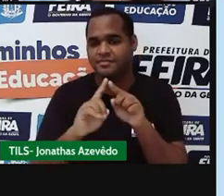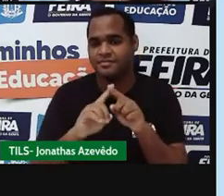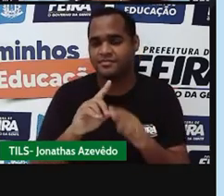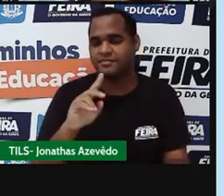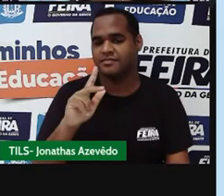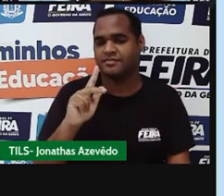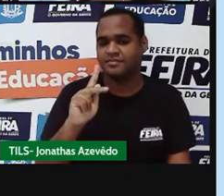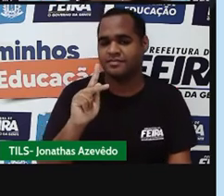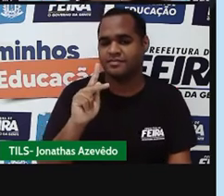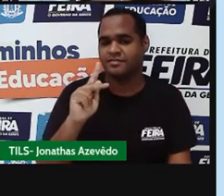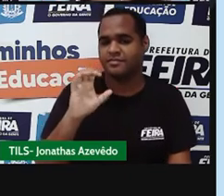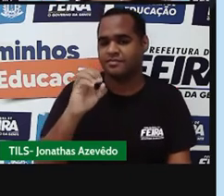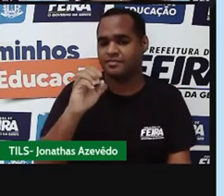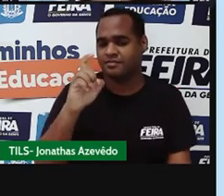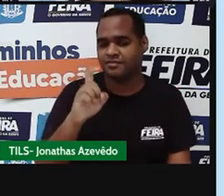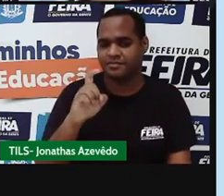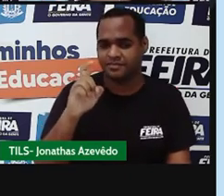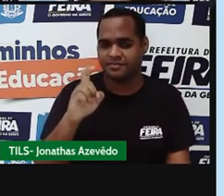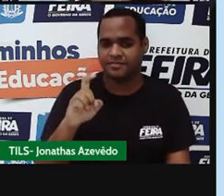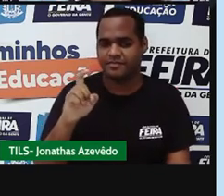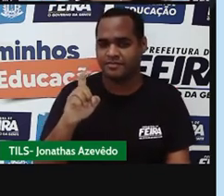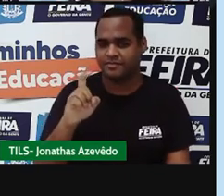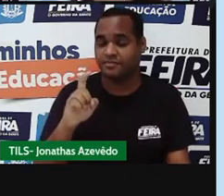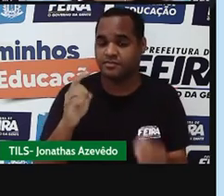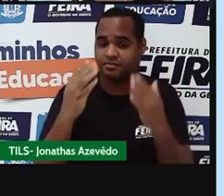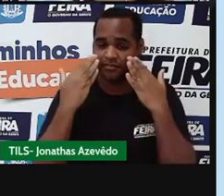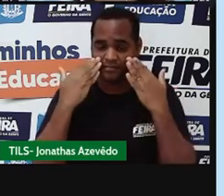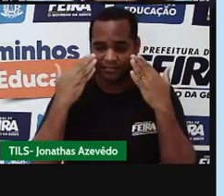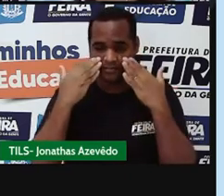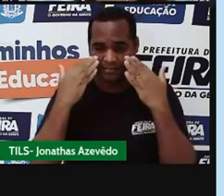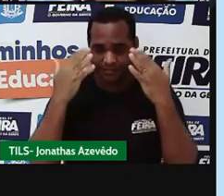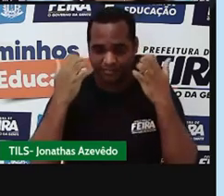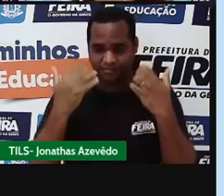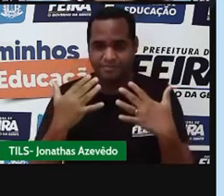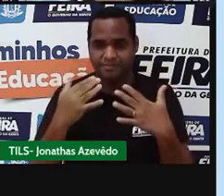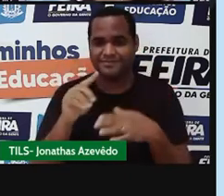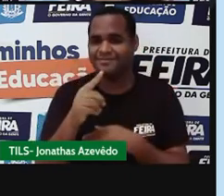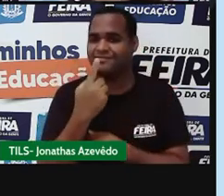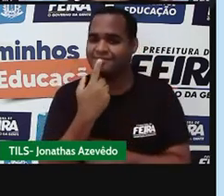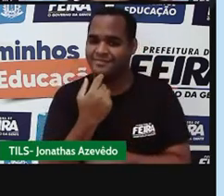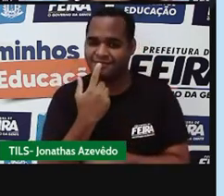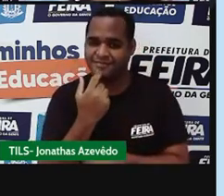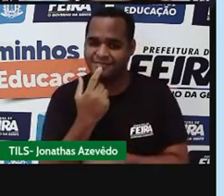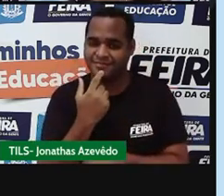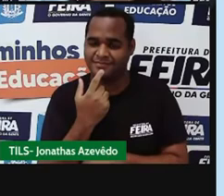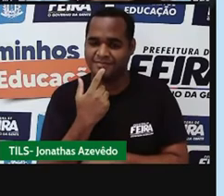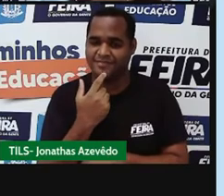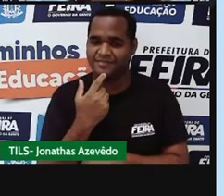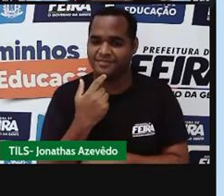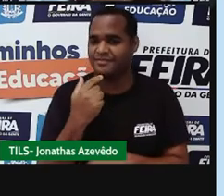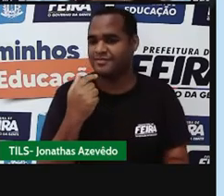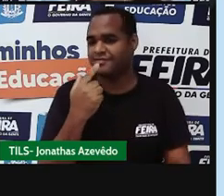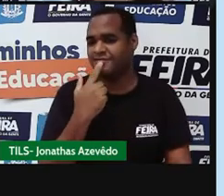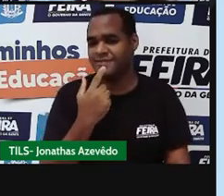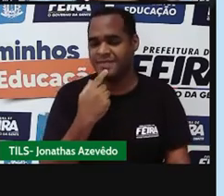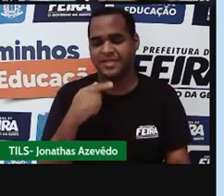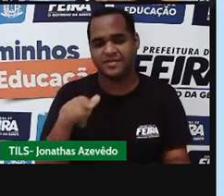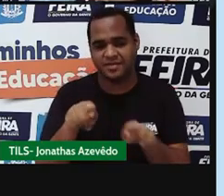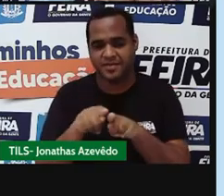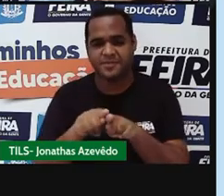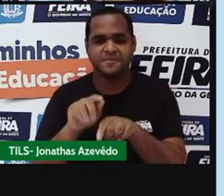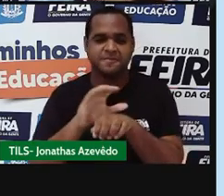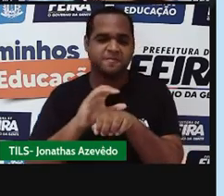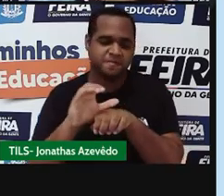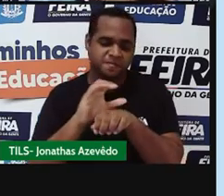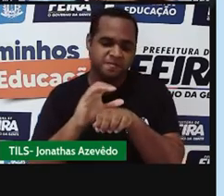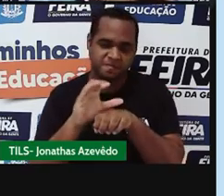desculpa, o oxigênio, que está representado por essa corzinha vermelha. E a gente tem o carbono, que tem essa corzinha cinza. Então, se eu tenho